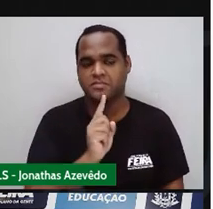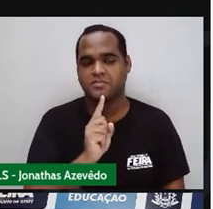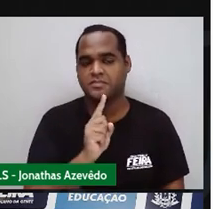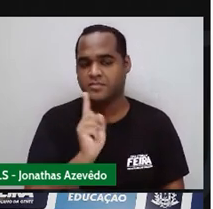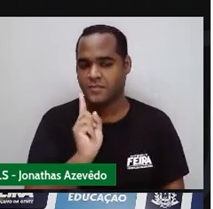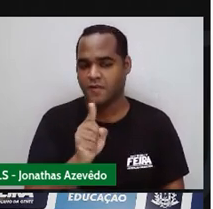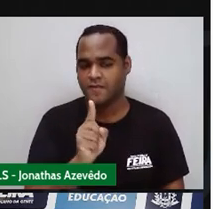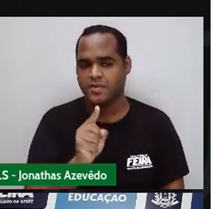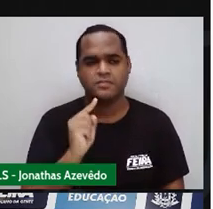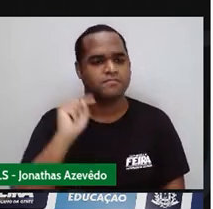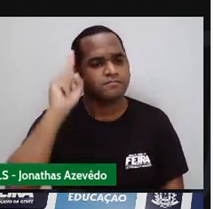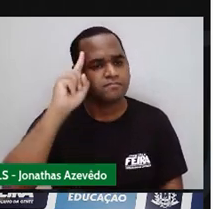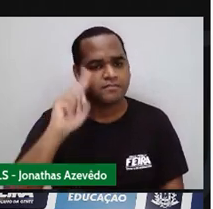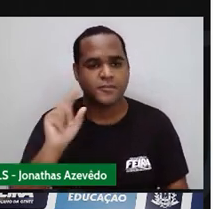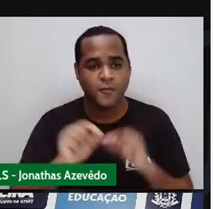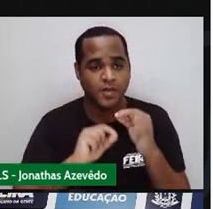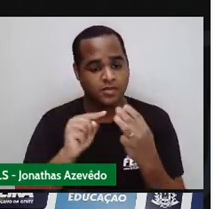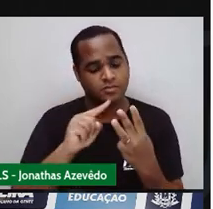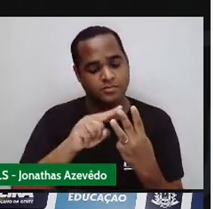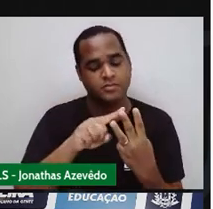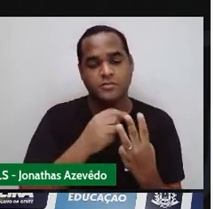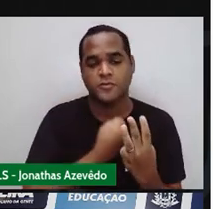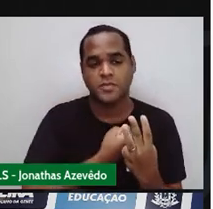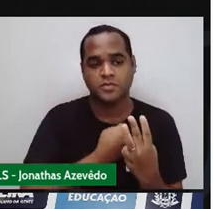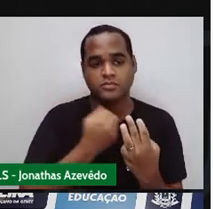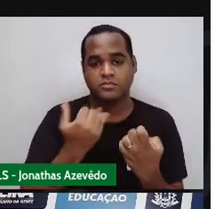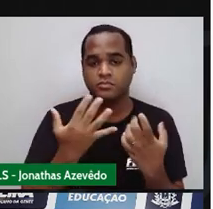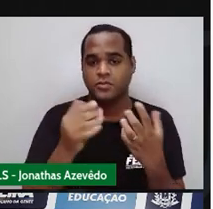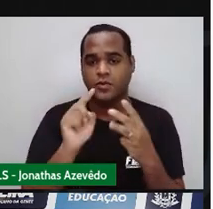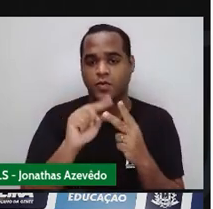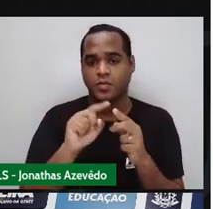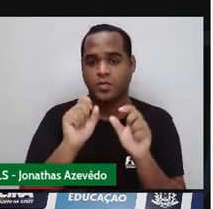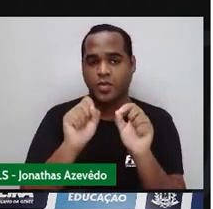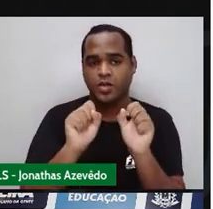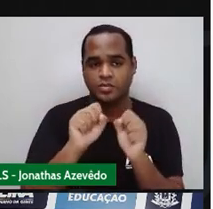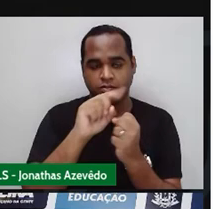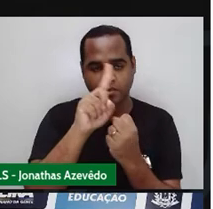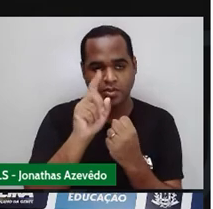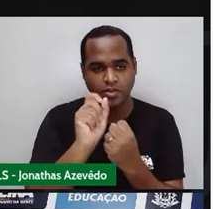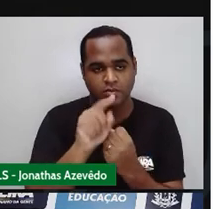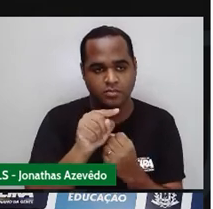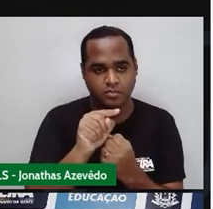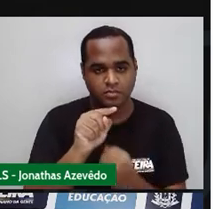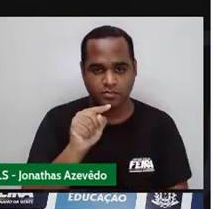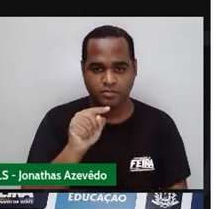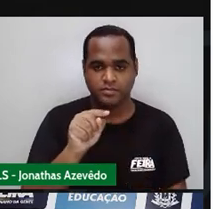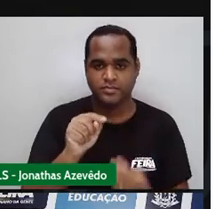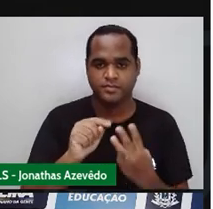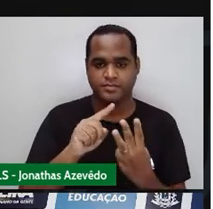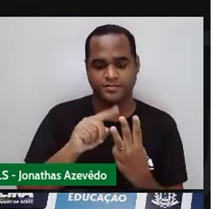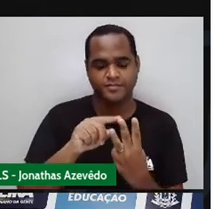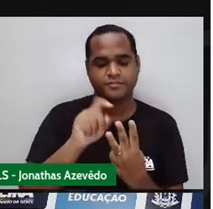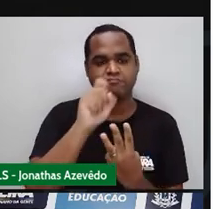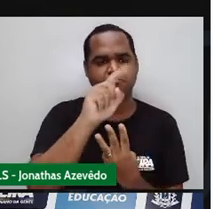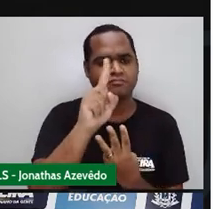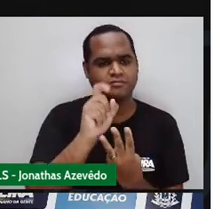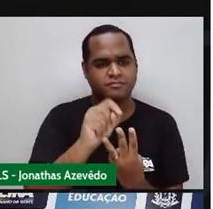você não sabe Quem é que fica no meio Vamos usar uma interrogação Pra esse número que fica no meio